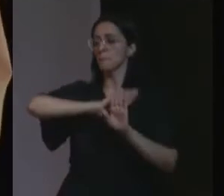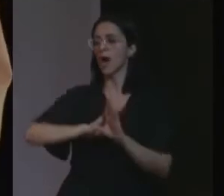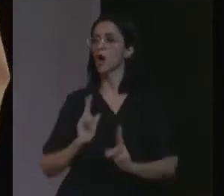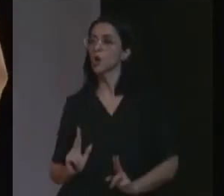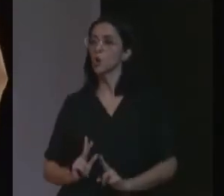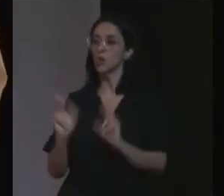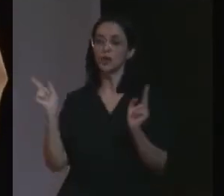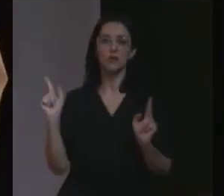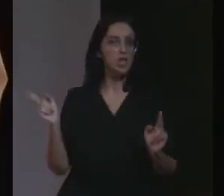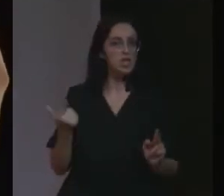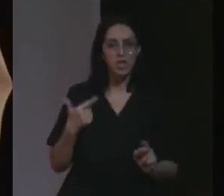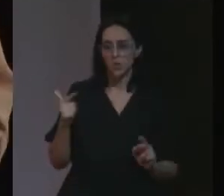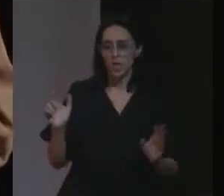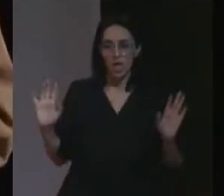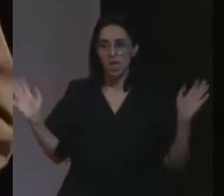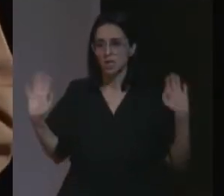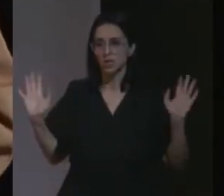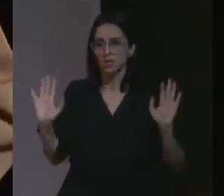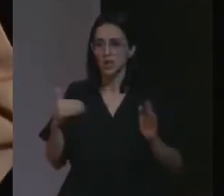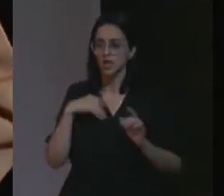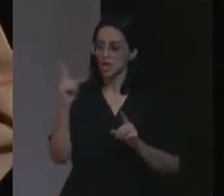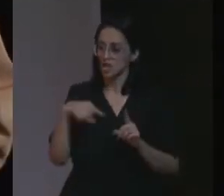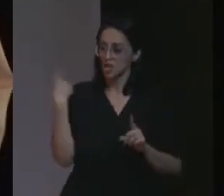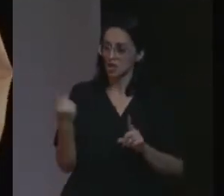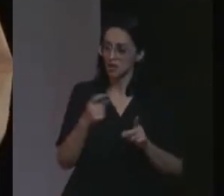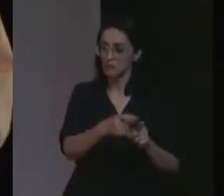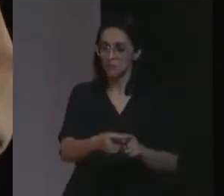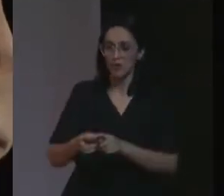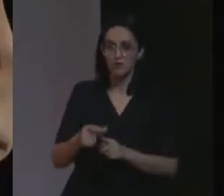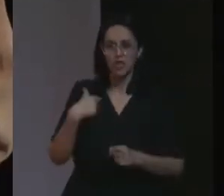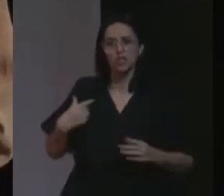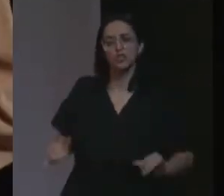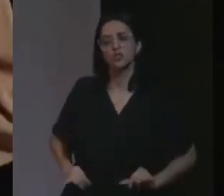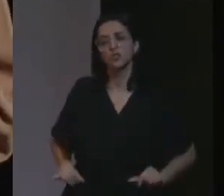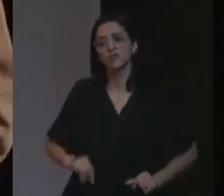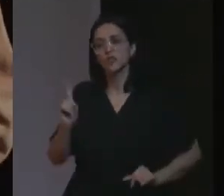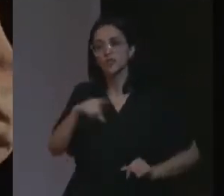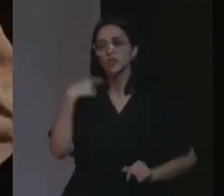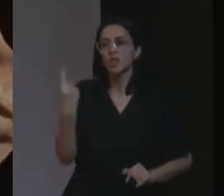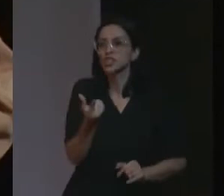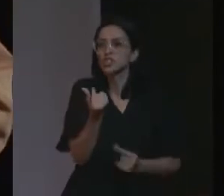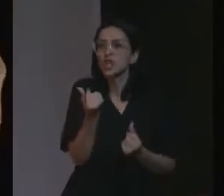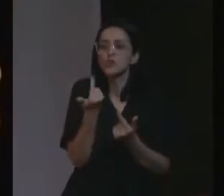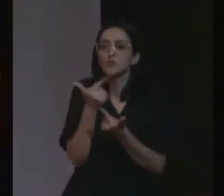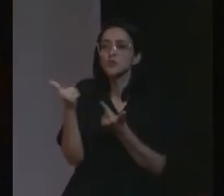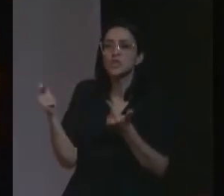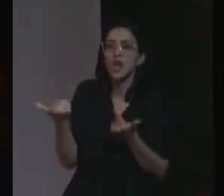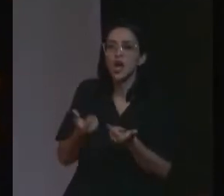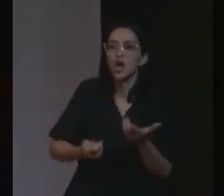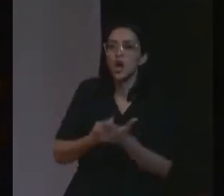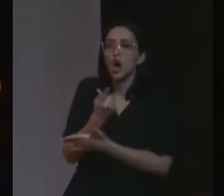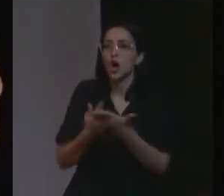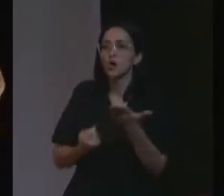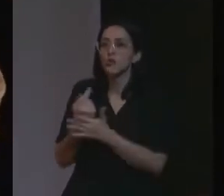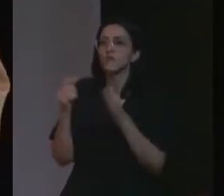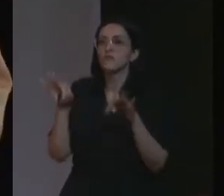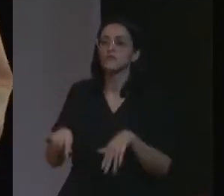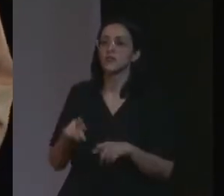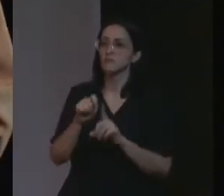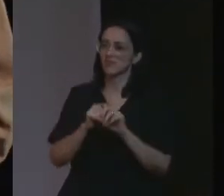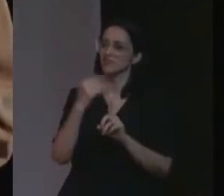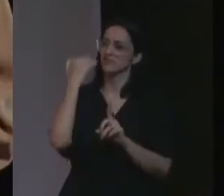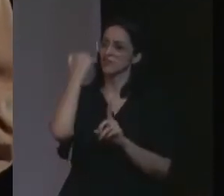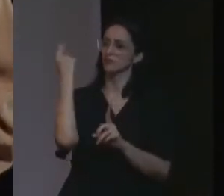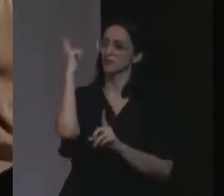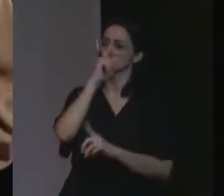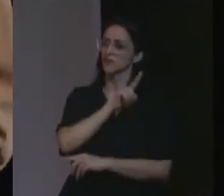isso de uma outra forma não existe. A gente que é periférico, a gente que está sofrendo, a gente que não tem dinheiro para fazer compra no final do mês, sabe o